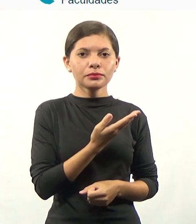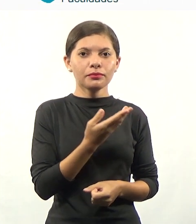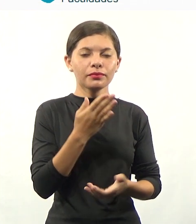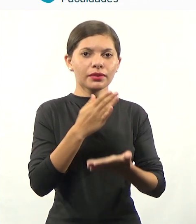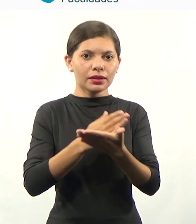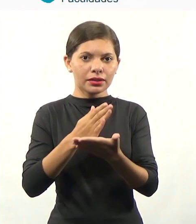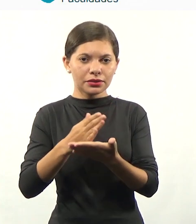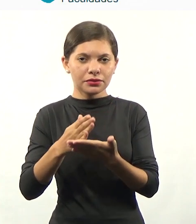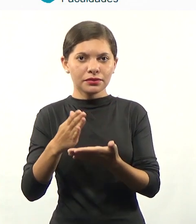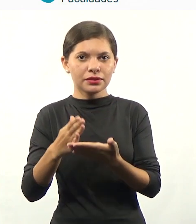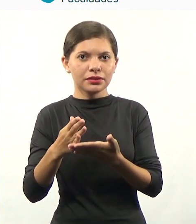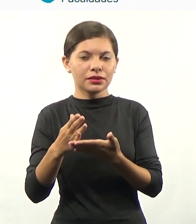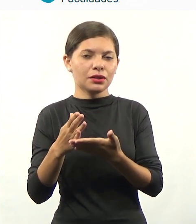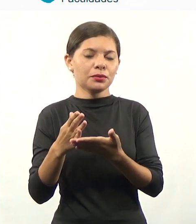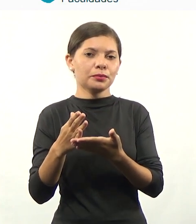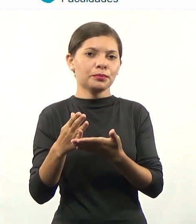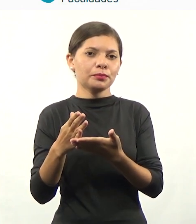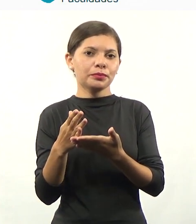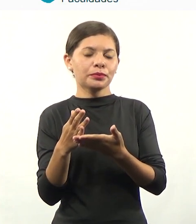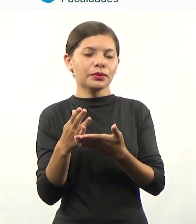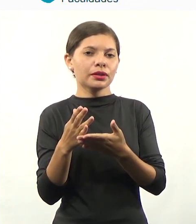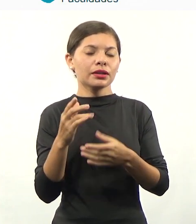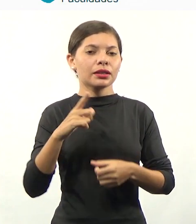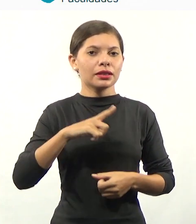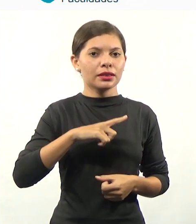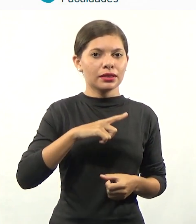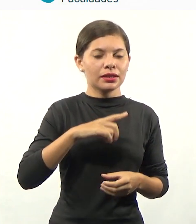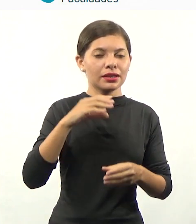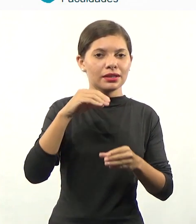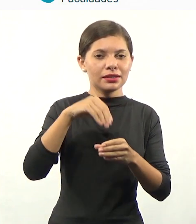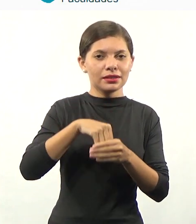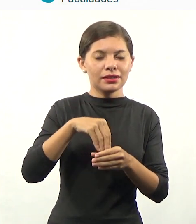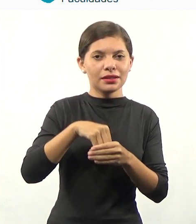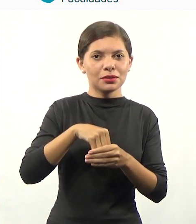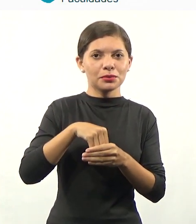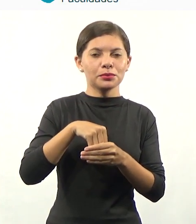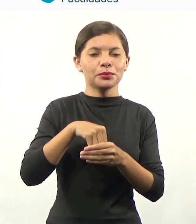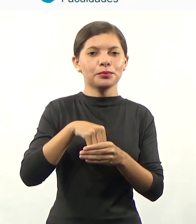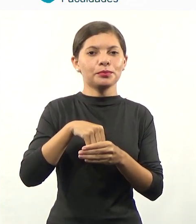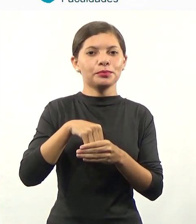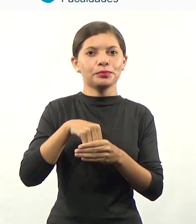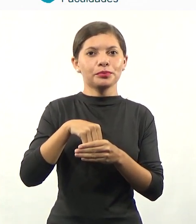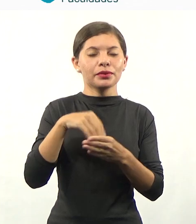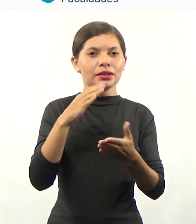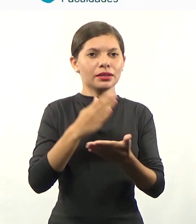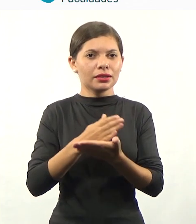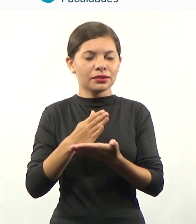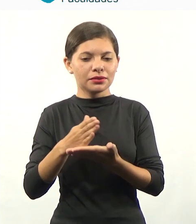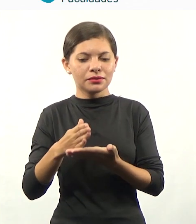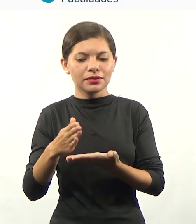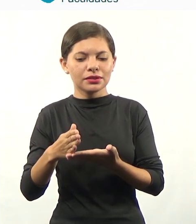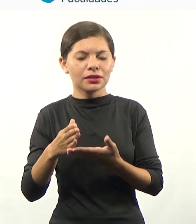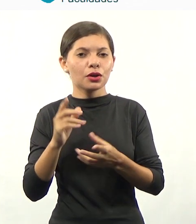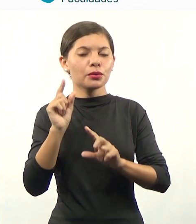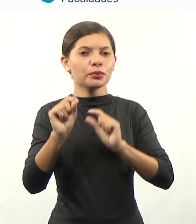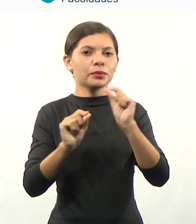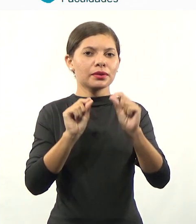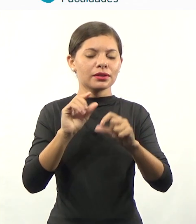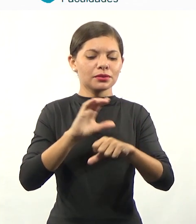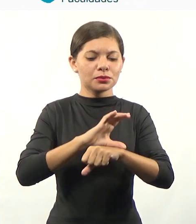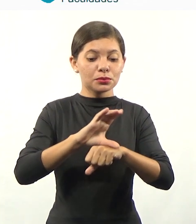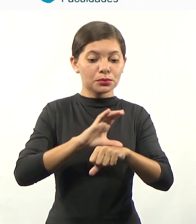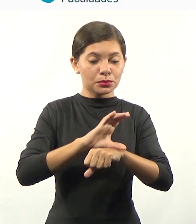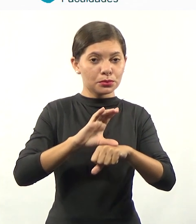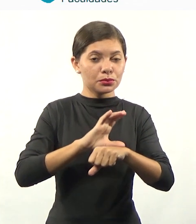E a divisão lato senso e estrito senso vai ter, dentro da lato senso, eu vou ter a divisão que são os